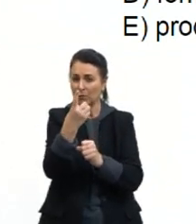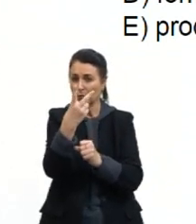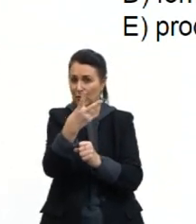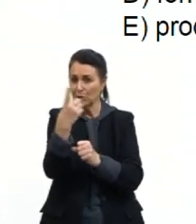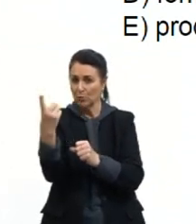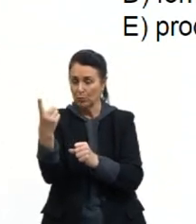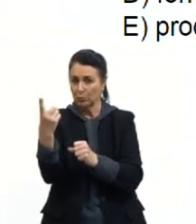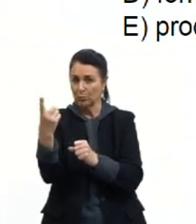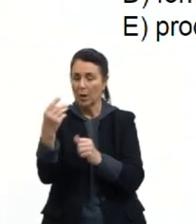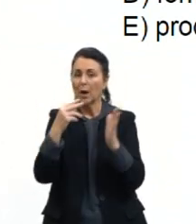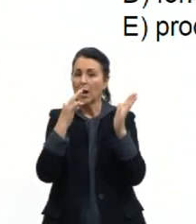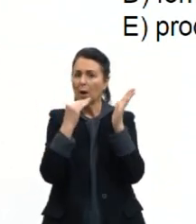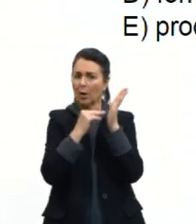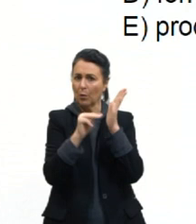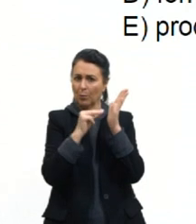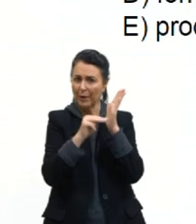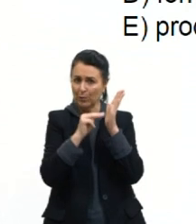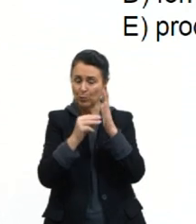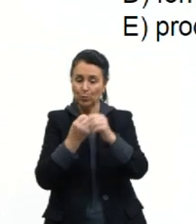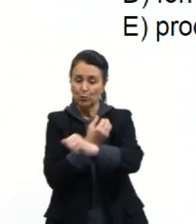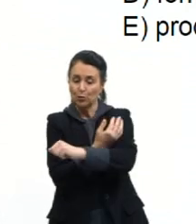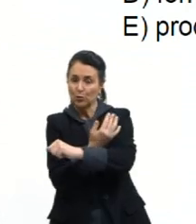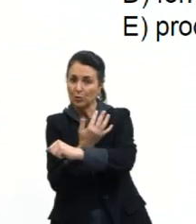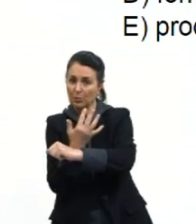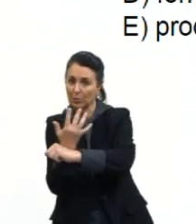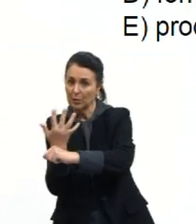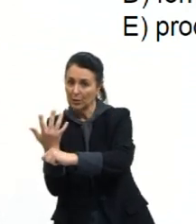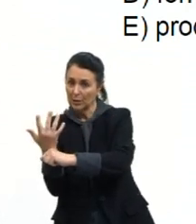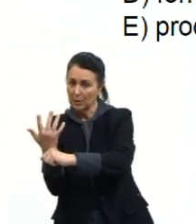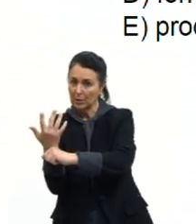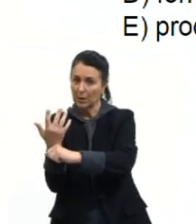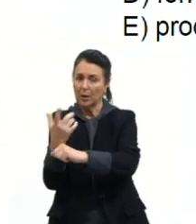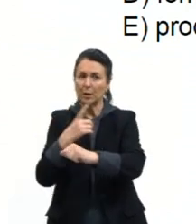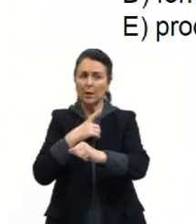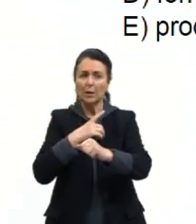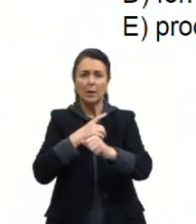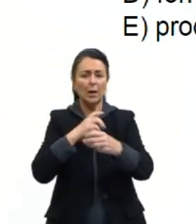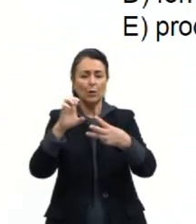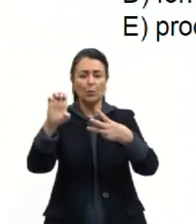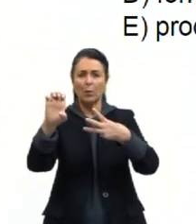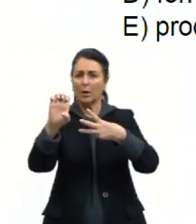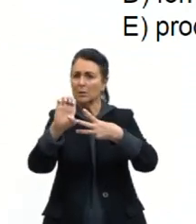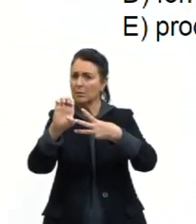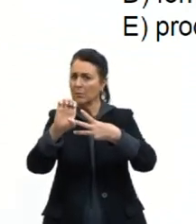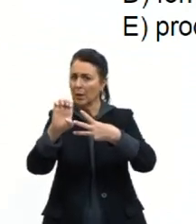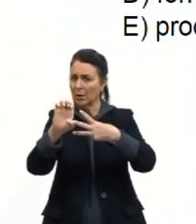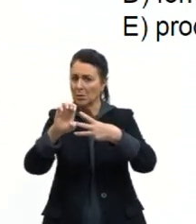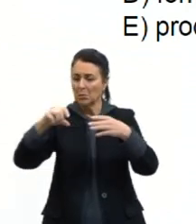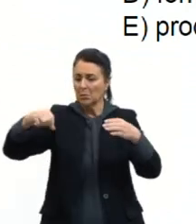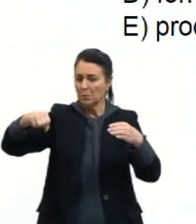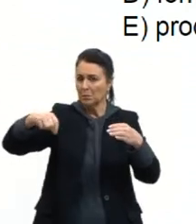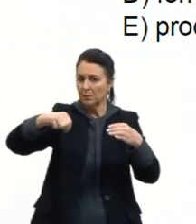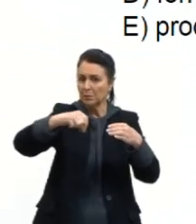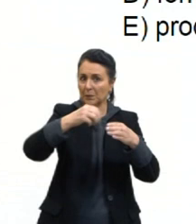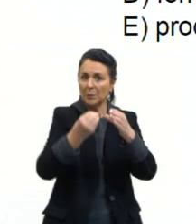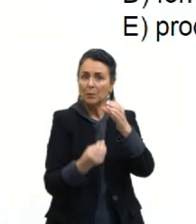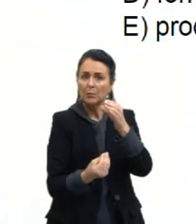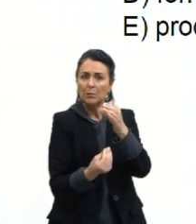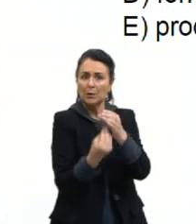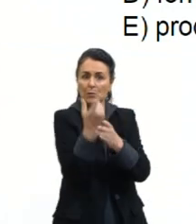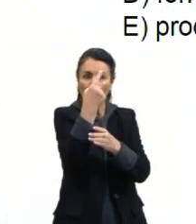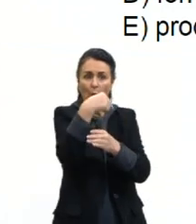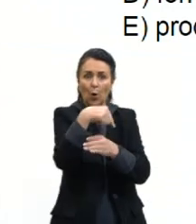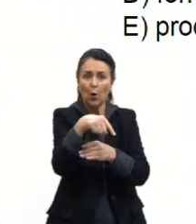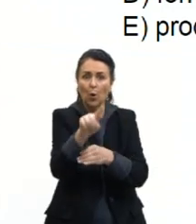propagação de plantas, no qual partes de uma espécie são colocadas no solo, para produzir novas